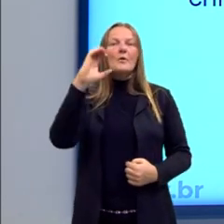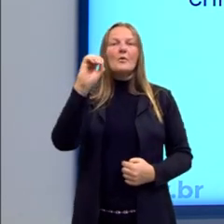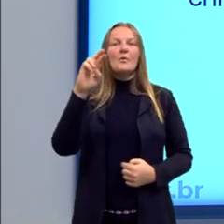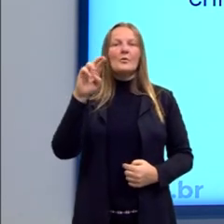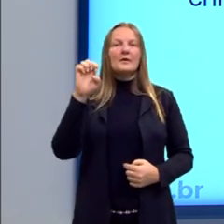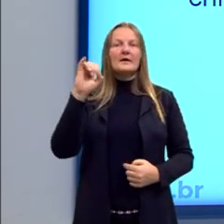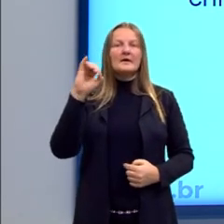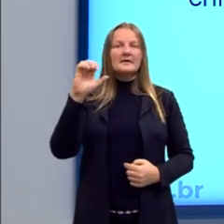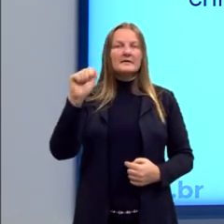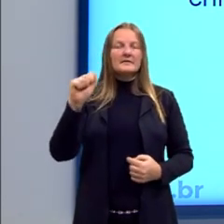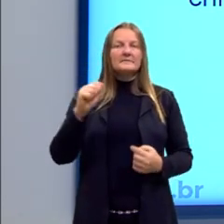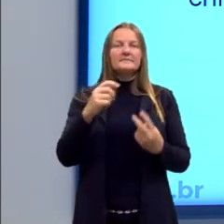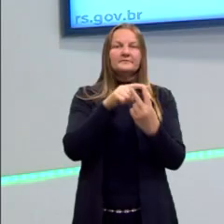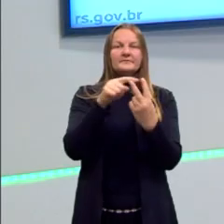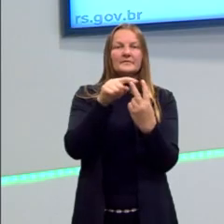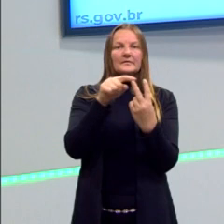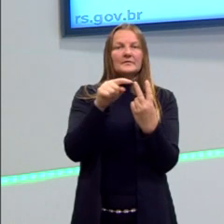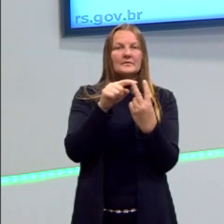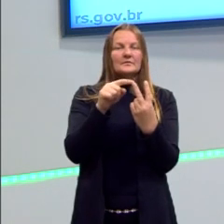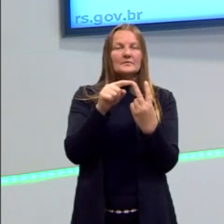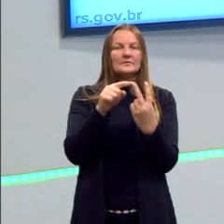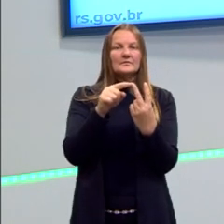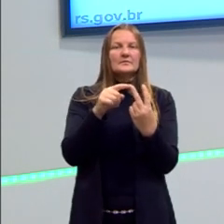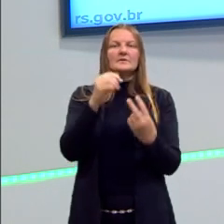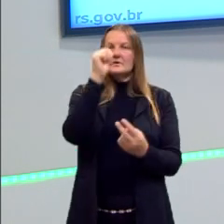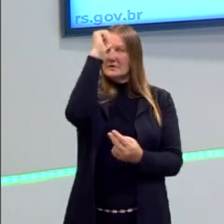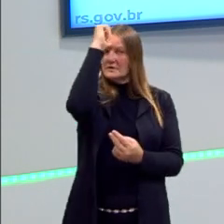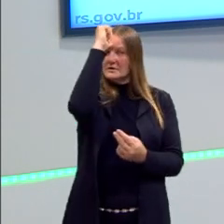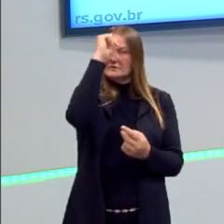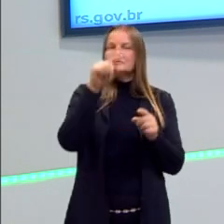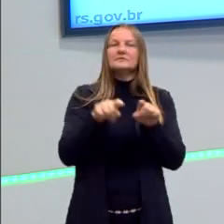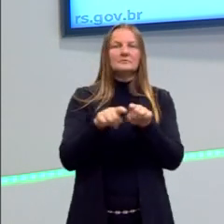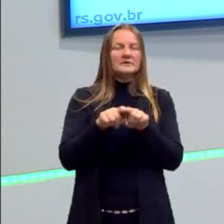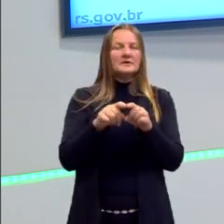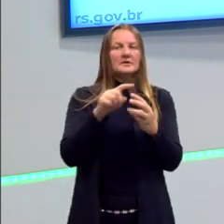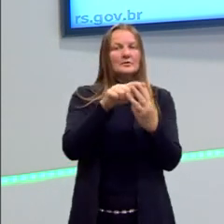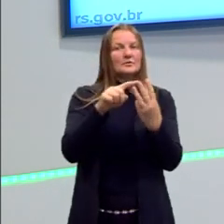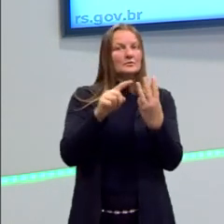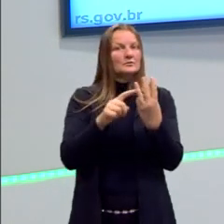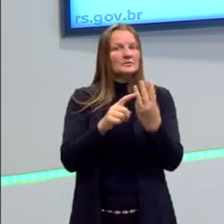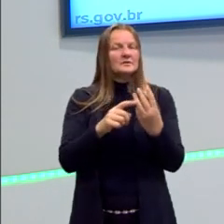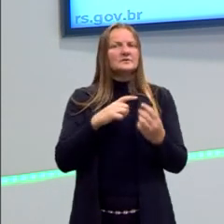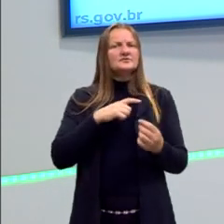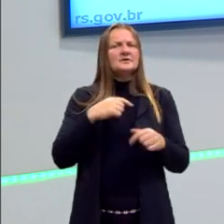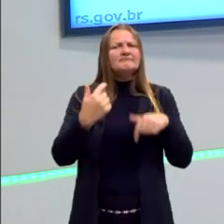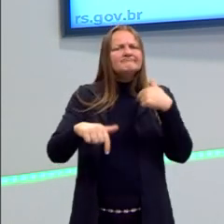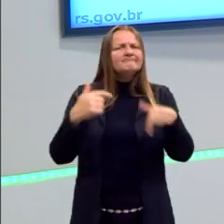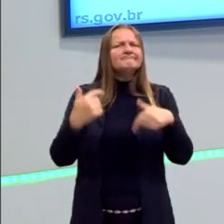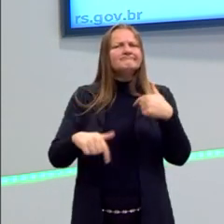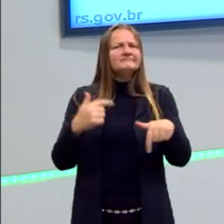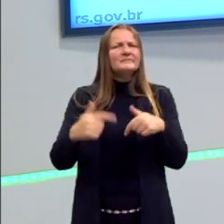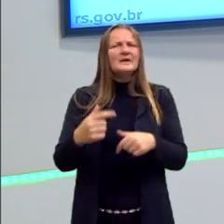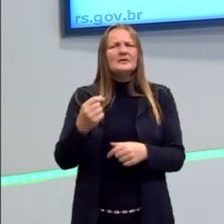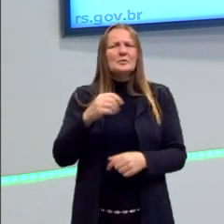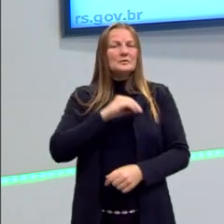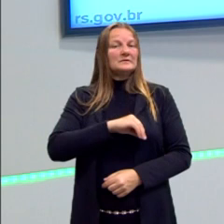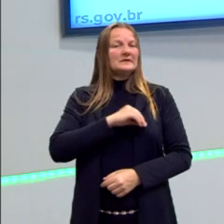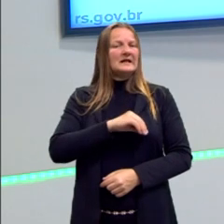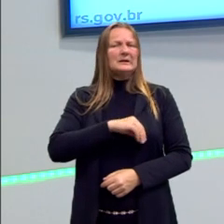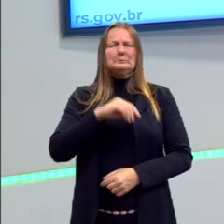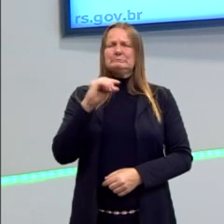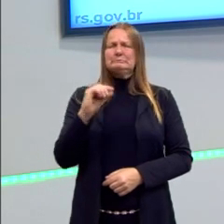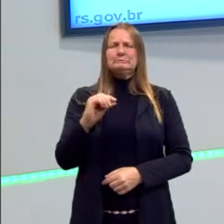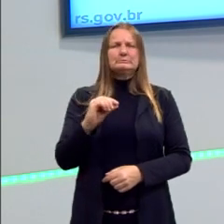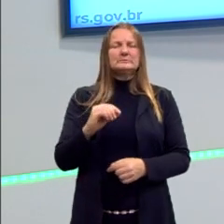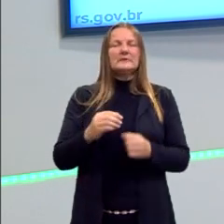países que, de início, a Índia também, de início havia uma mão de obra muito barata. E